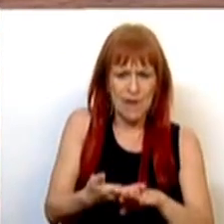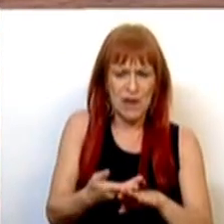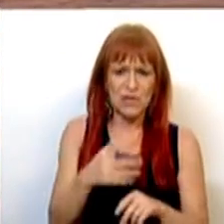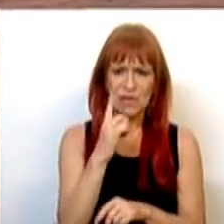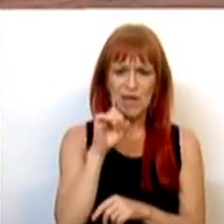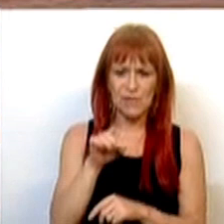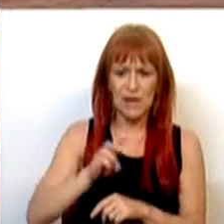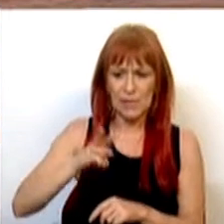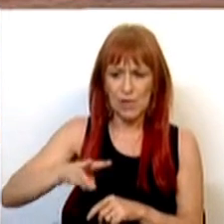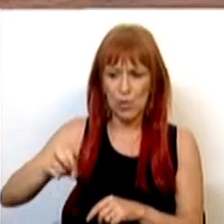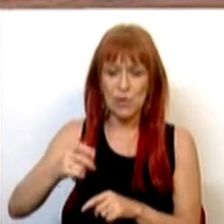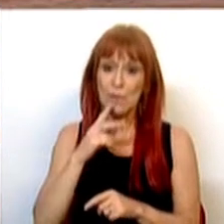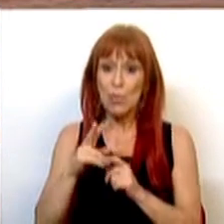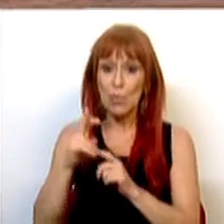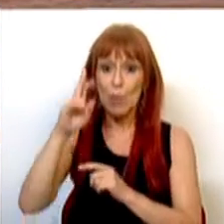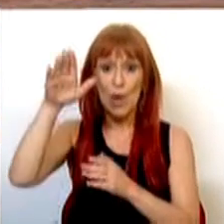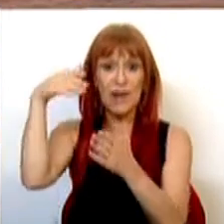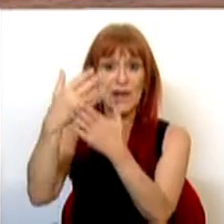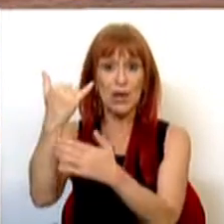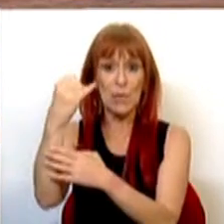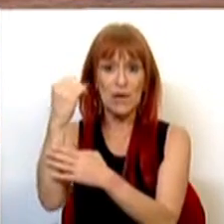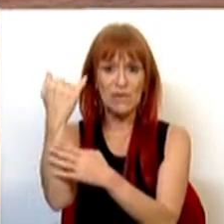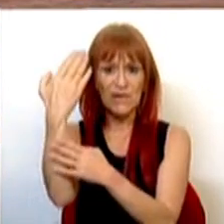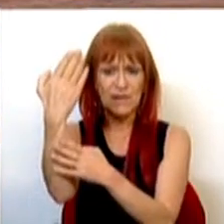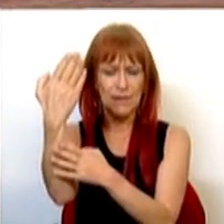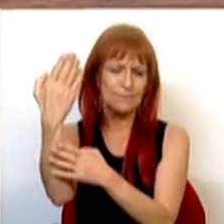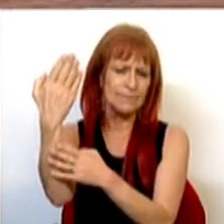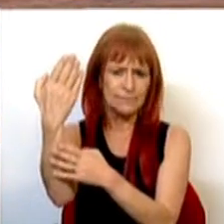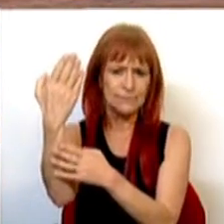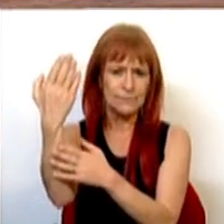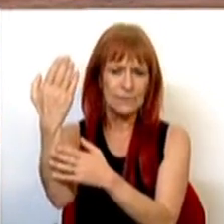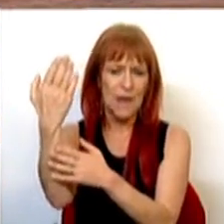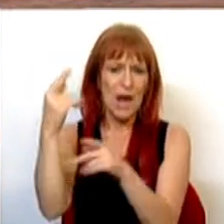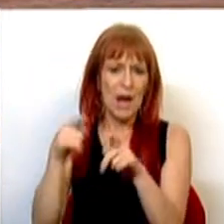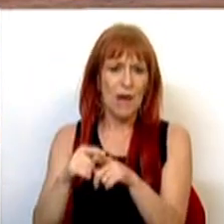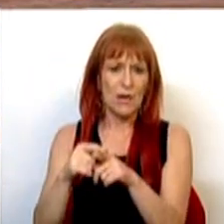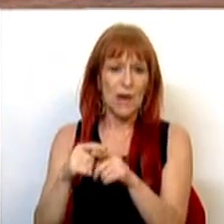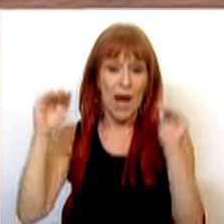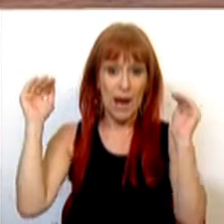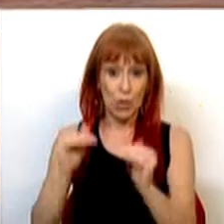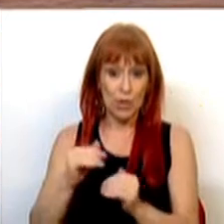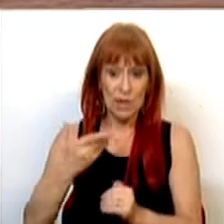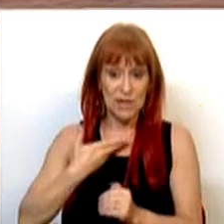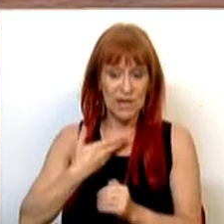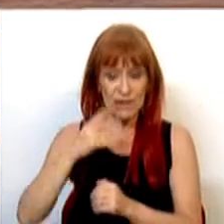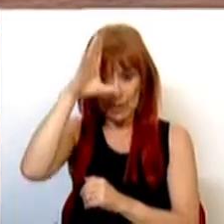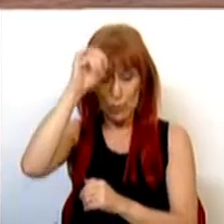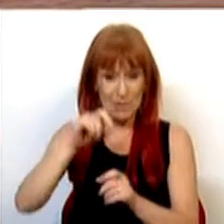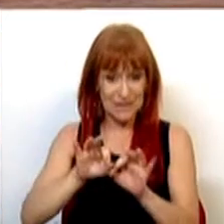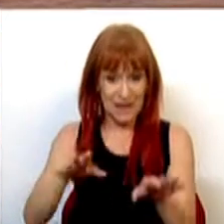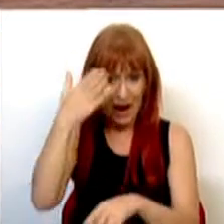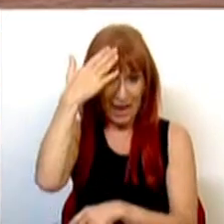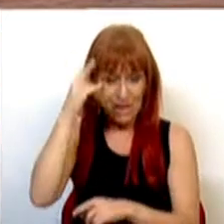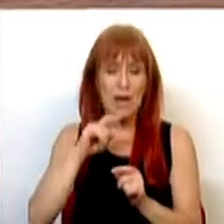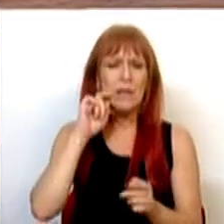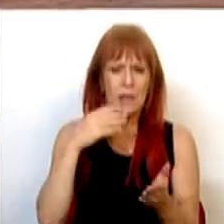mil milhões de euros em juros até 2027. Ou seja, é a redução da dívida pública, como prevista, que